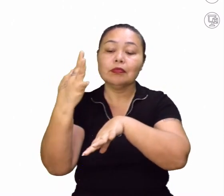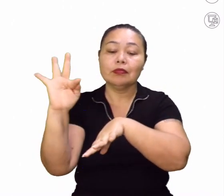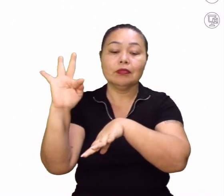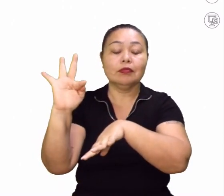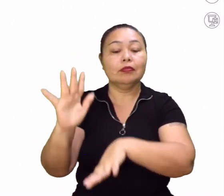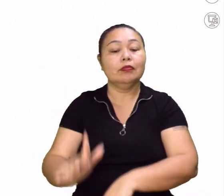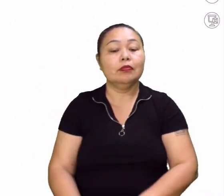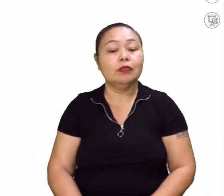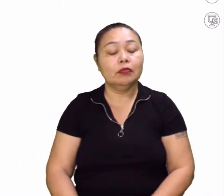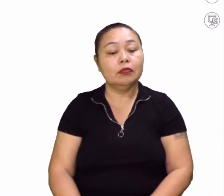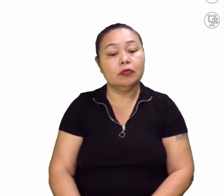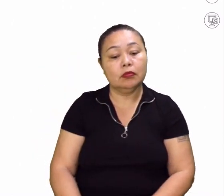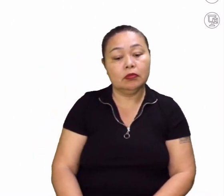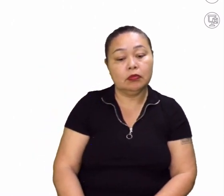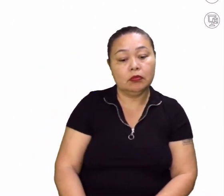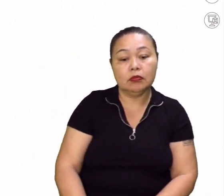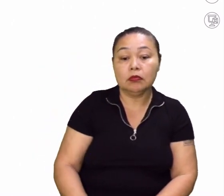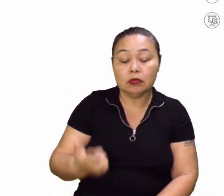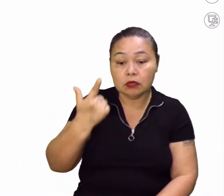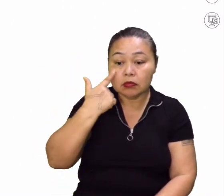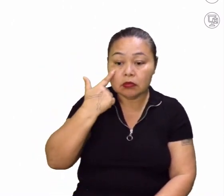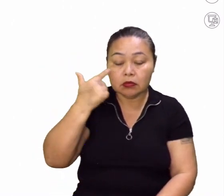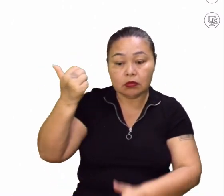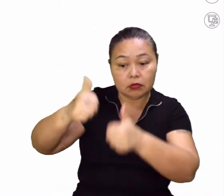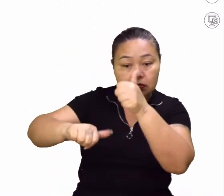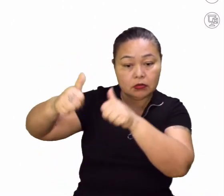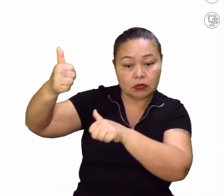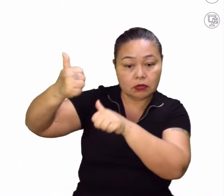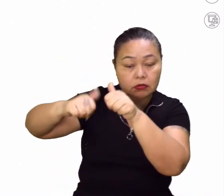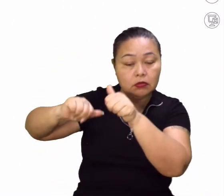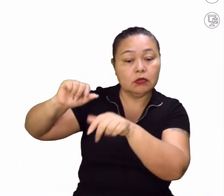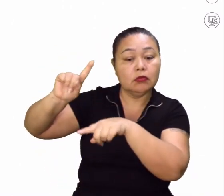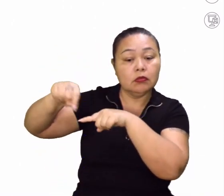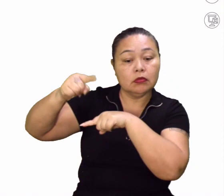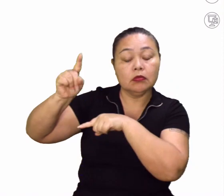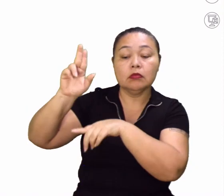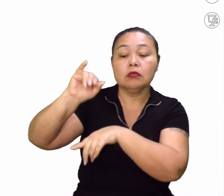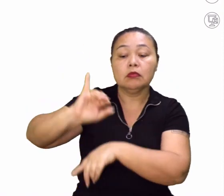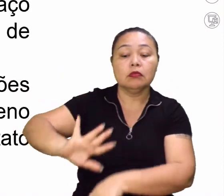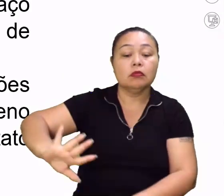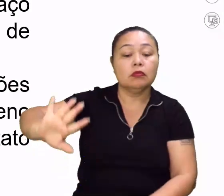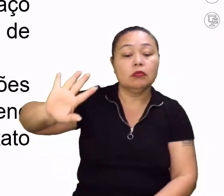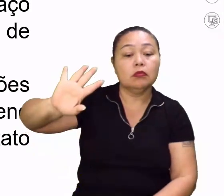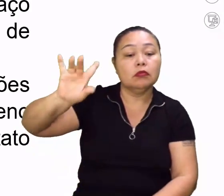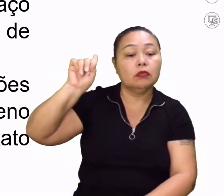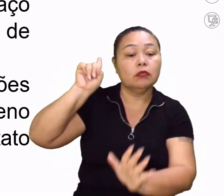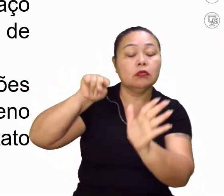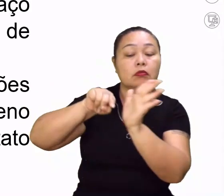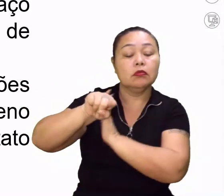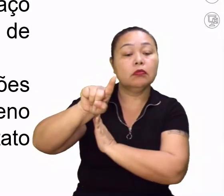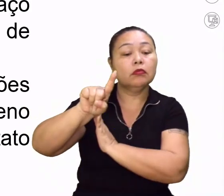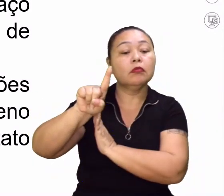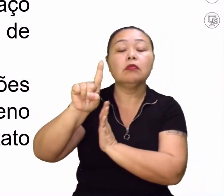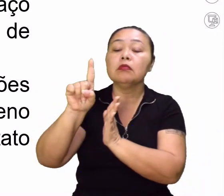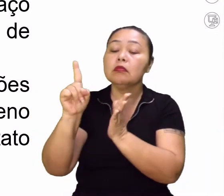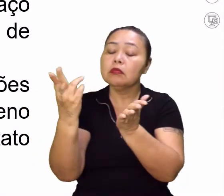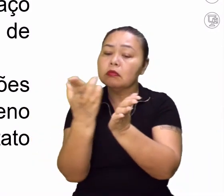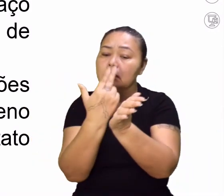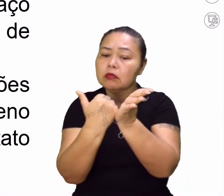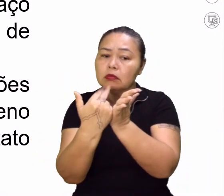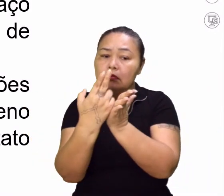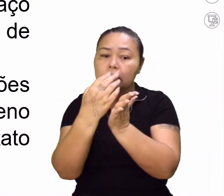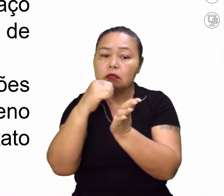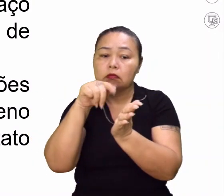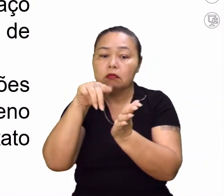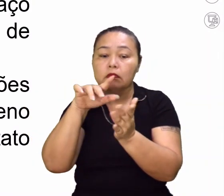França. Aí você vai fazer, já fez toda essa análise, desta imagem. Vamos para o texto. Os